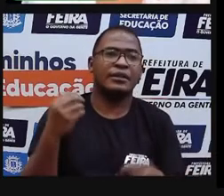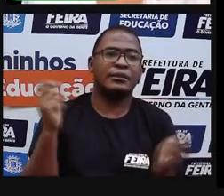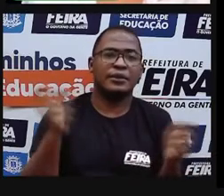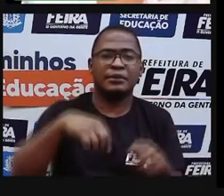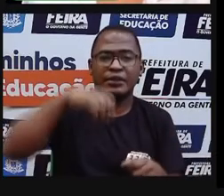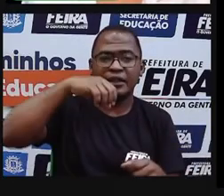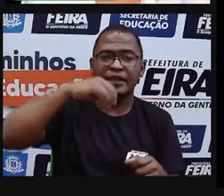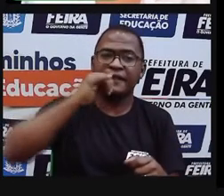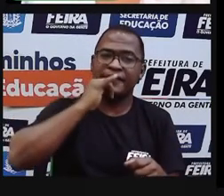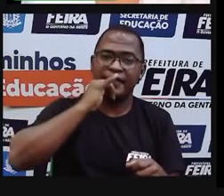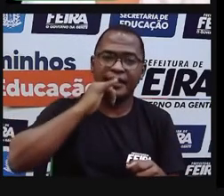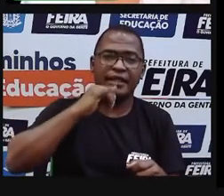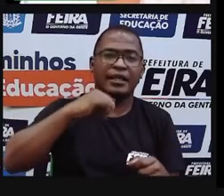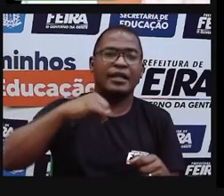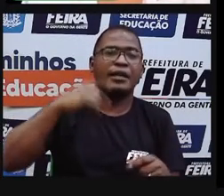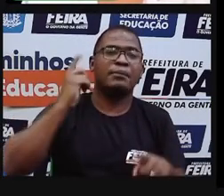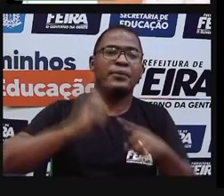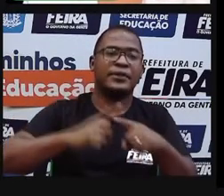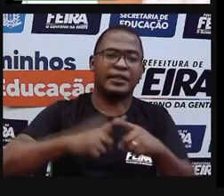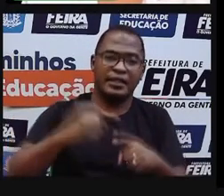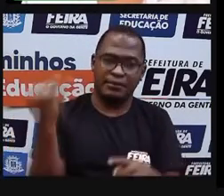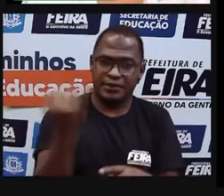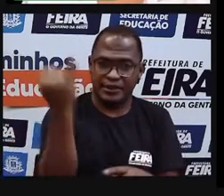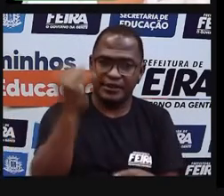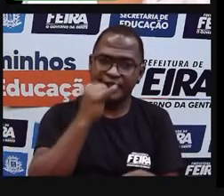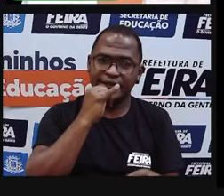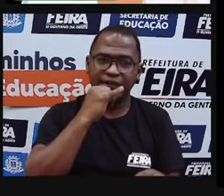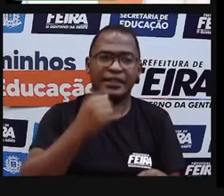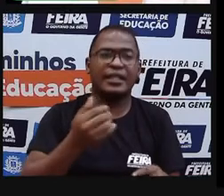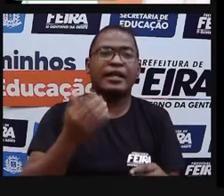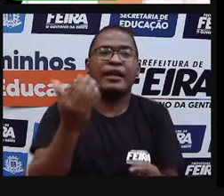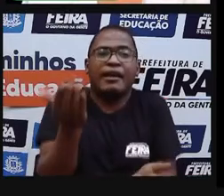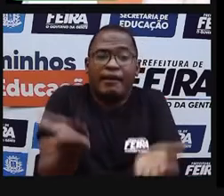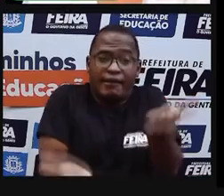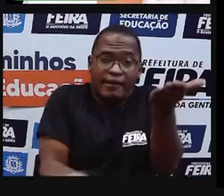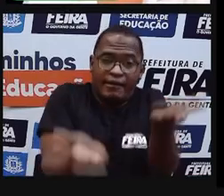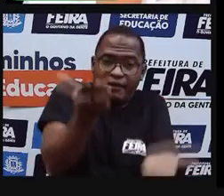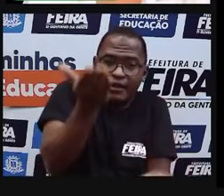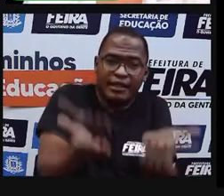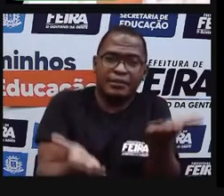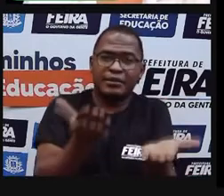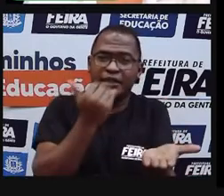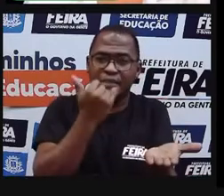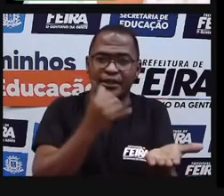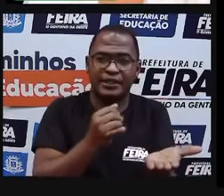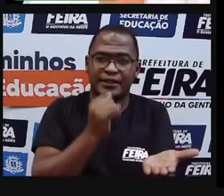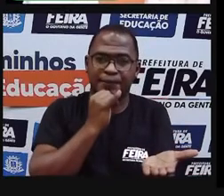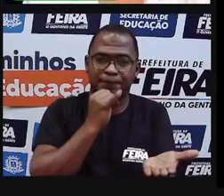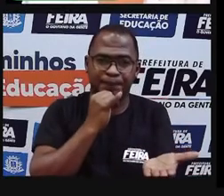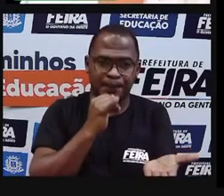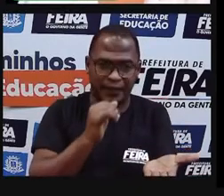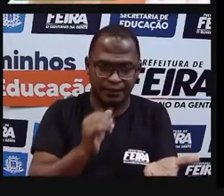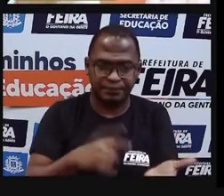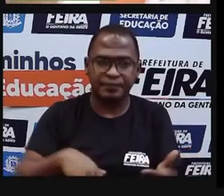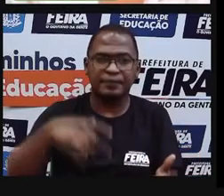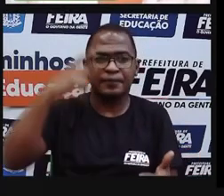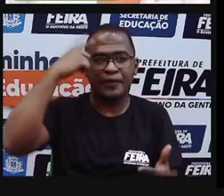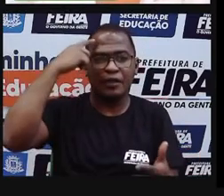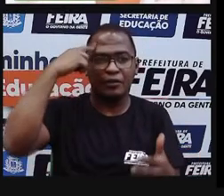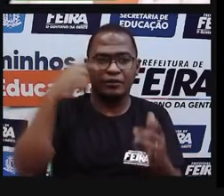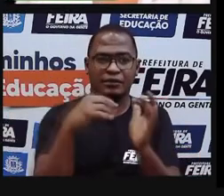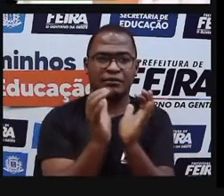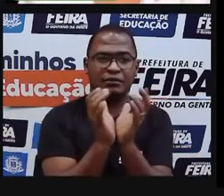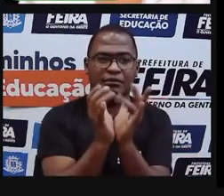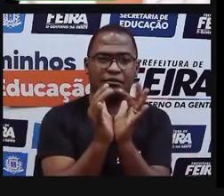alimentação equilibrada. O nosso cérebro vai ativar. A gente vai ter mais disposição. A gente vai aumentar